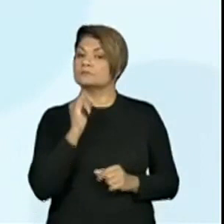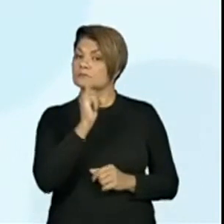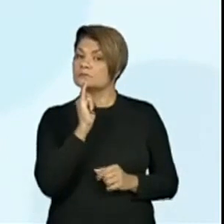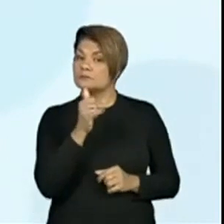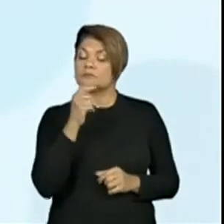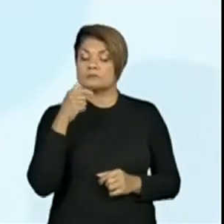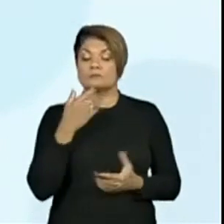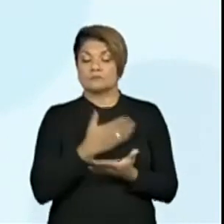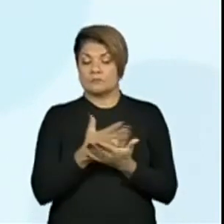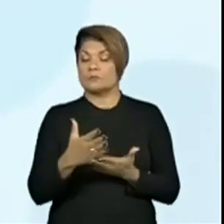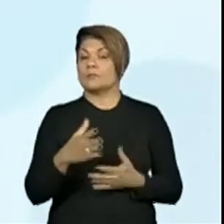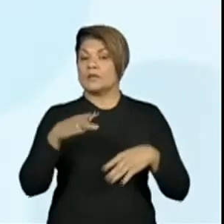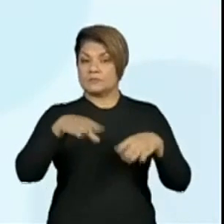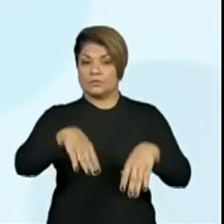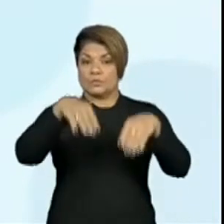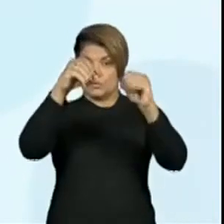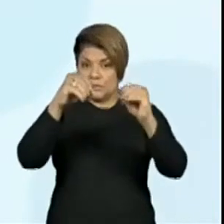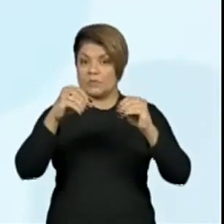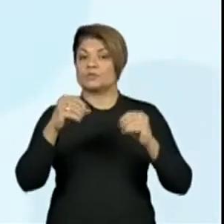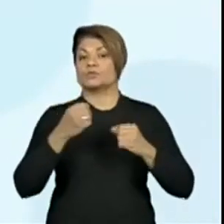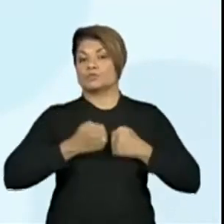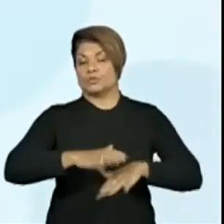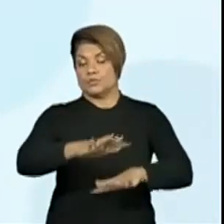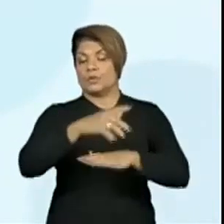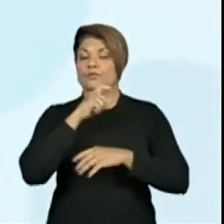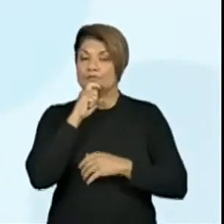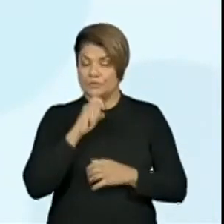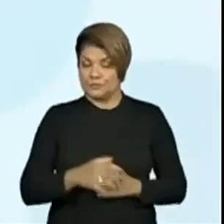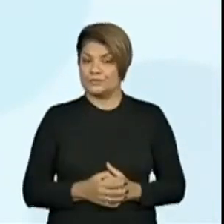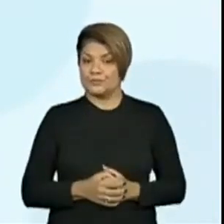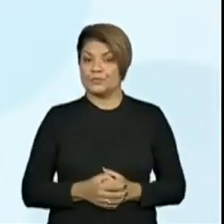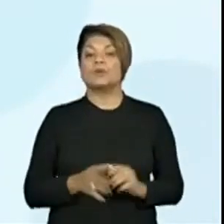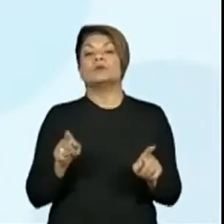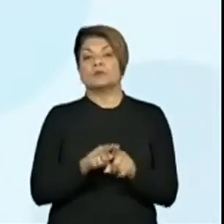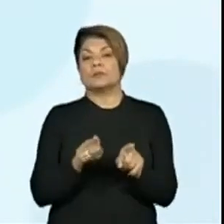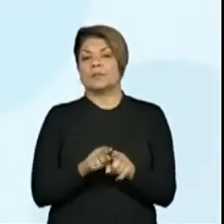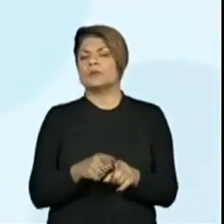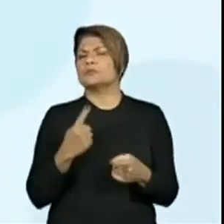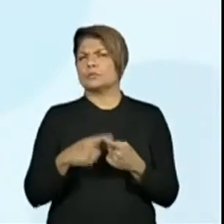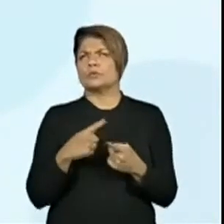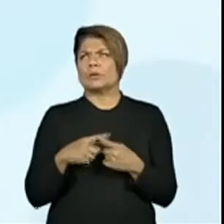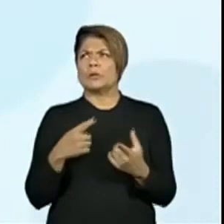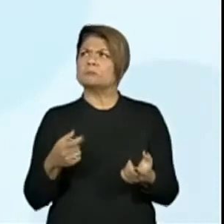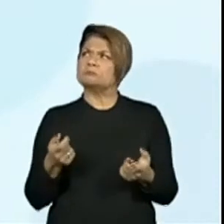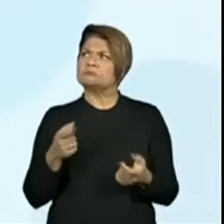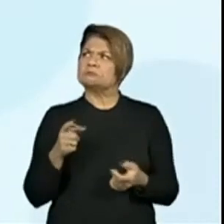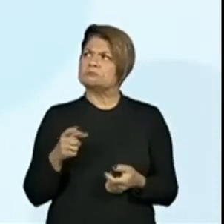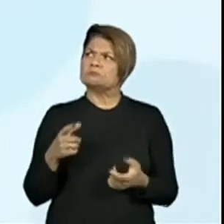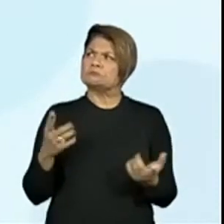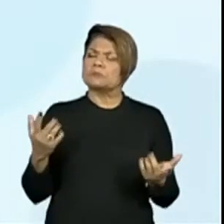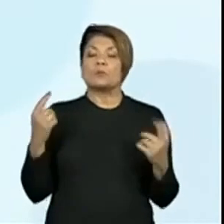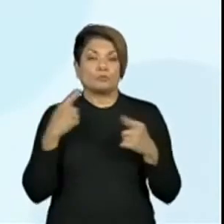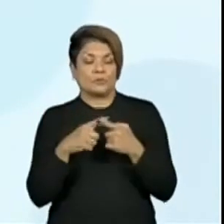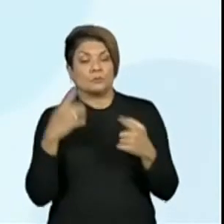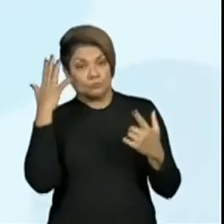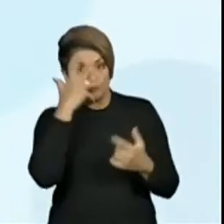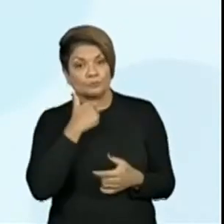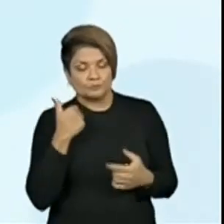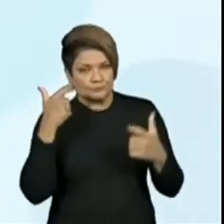no reino do Lago Verde. E conta também de onde veio esse nome. A beleza desse lugar.